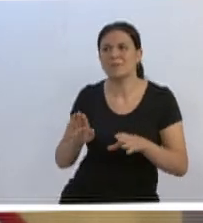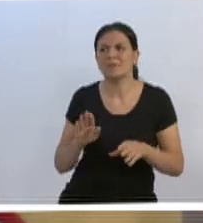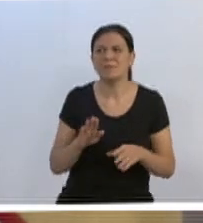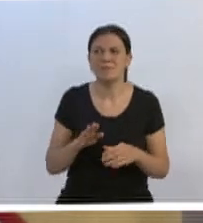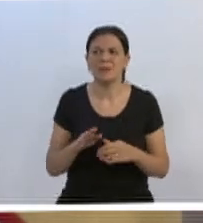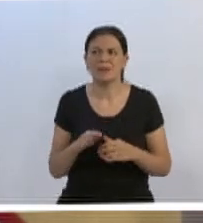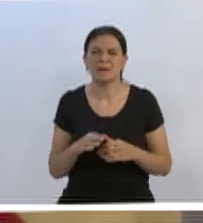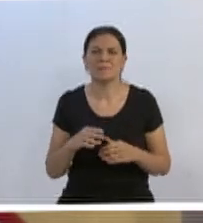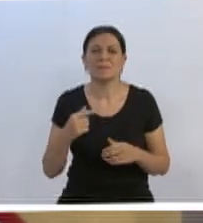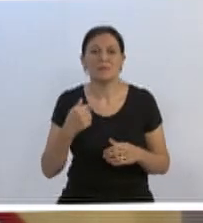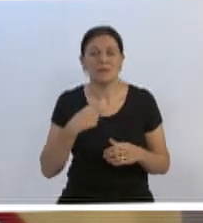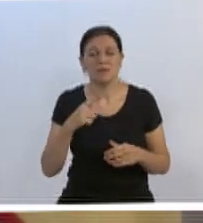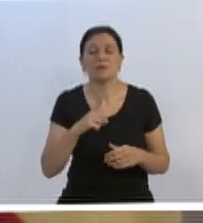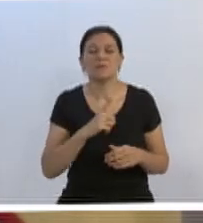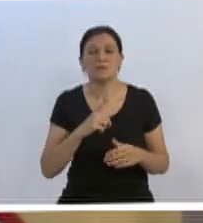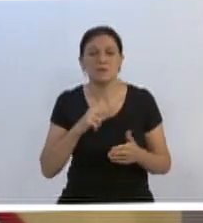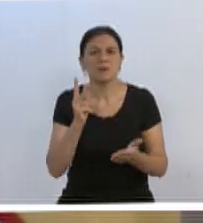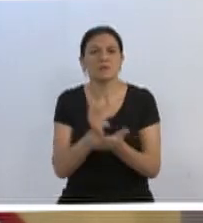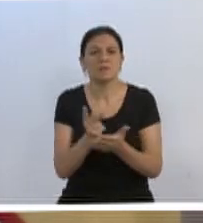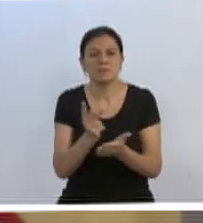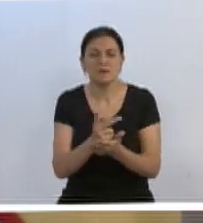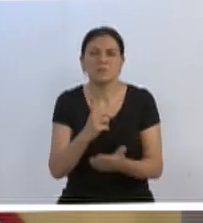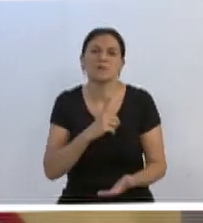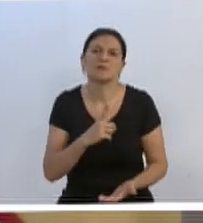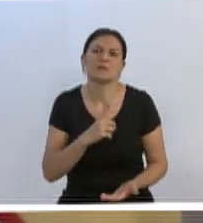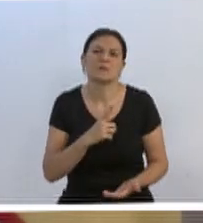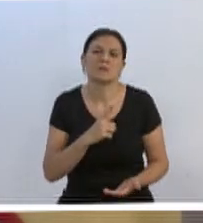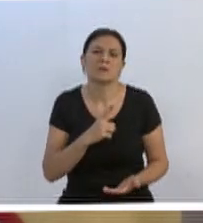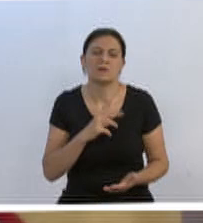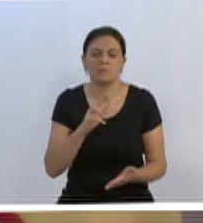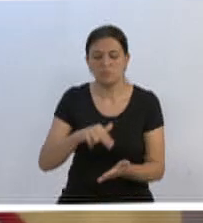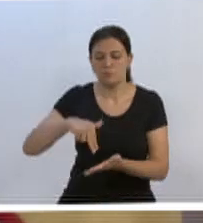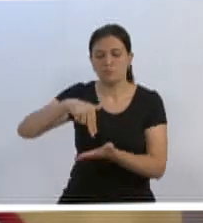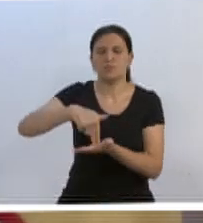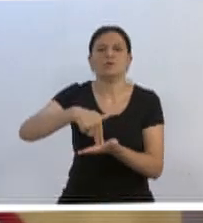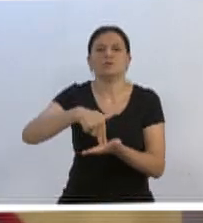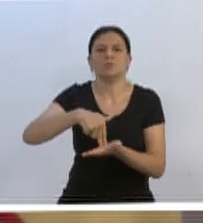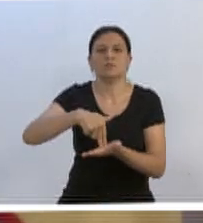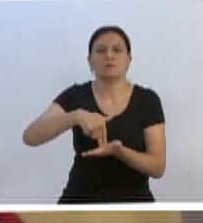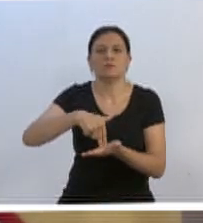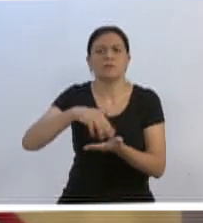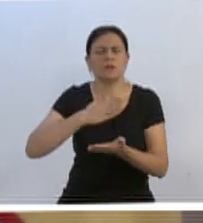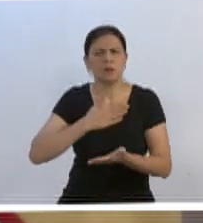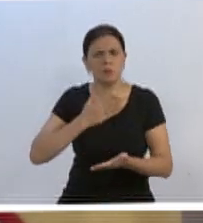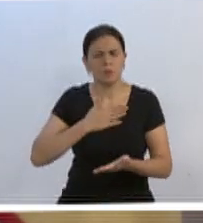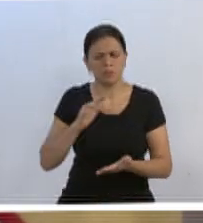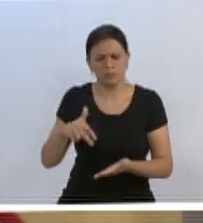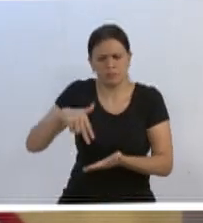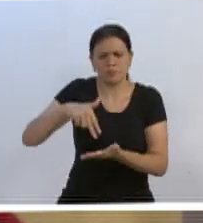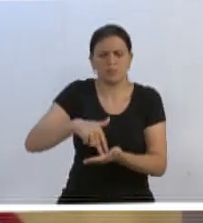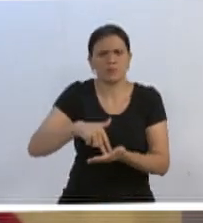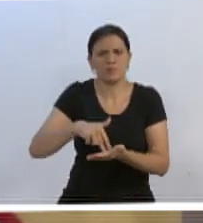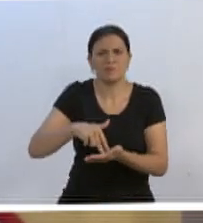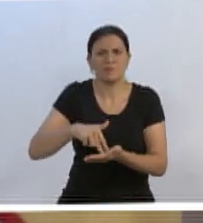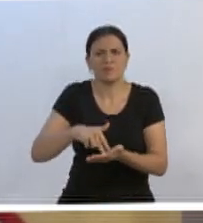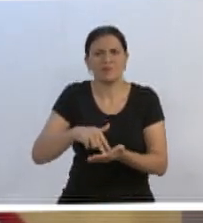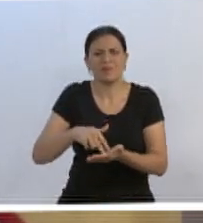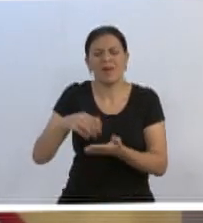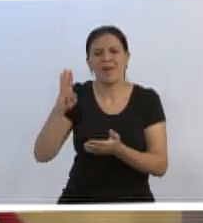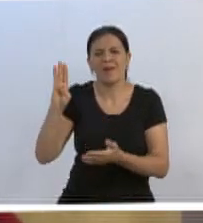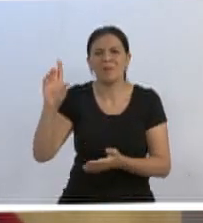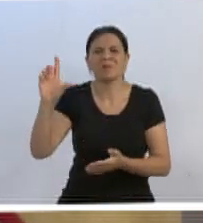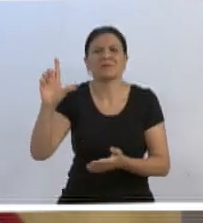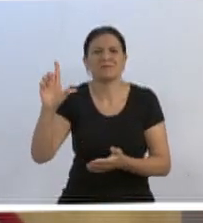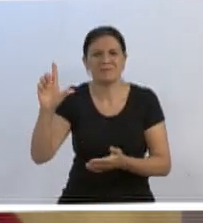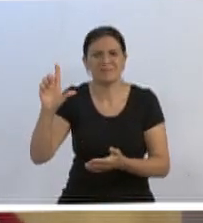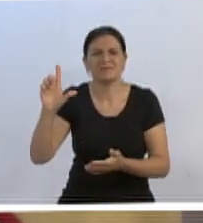Eu tenho, sempre tive e sempre terei uma posição. E a minha posição é a cidade de Blumenau. Essa